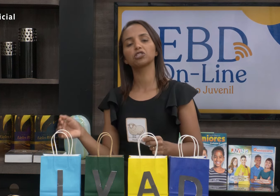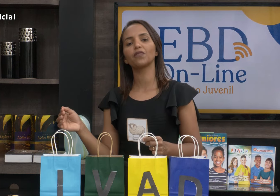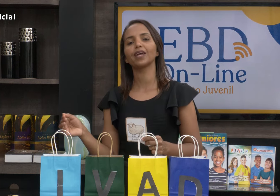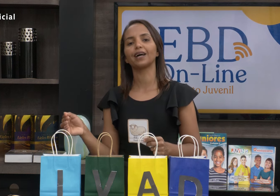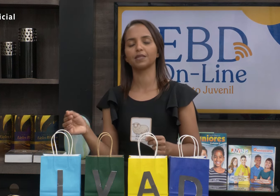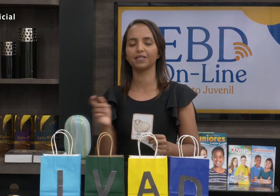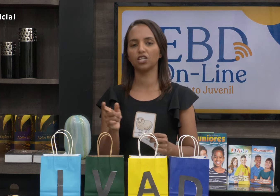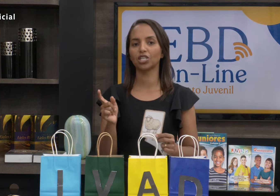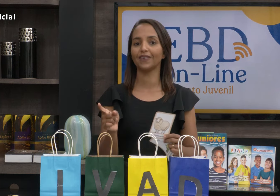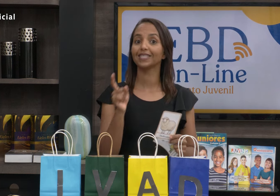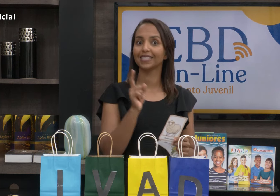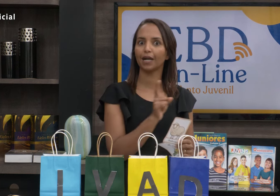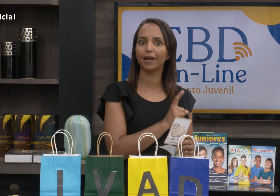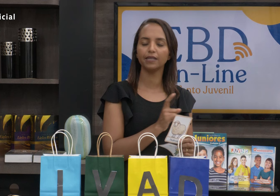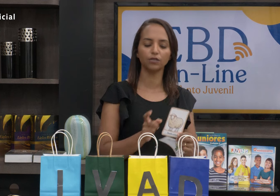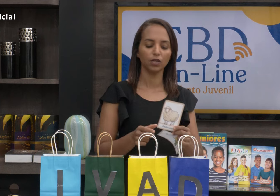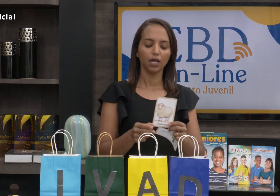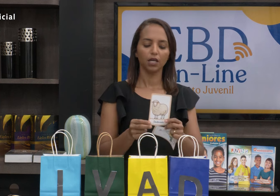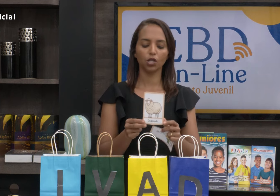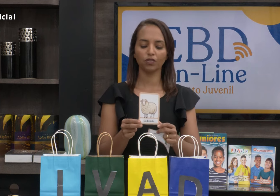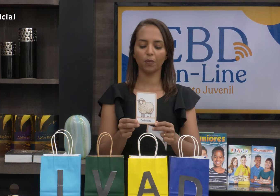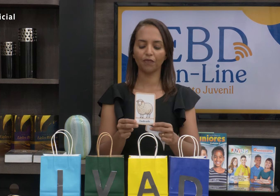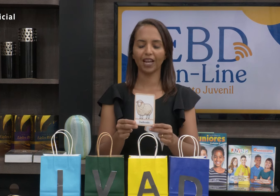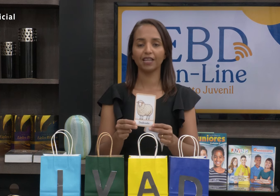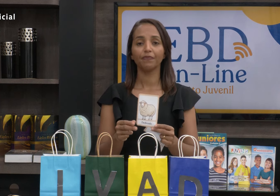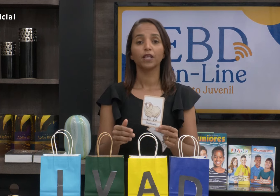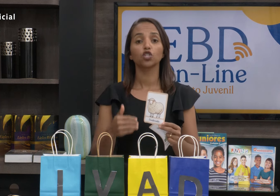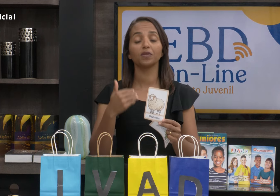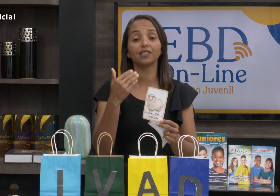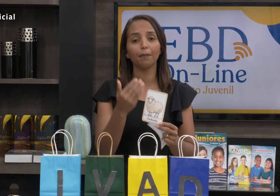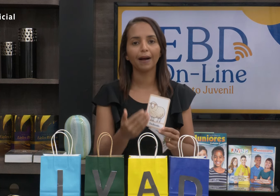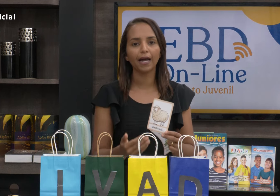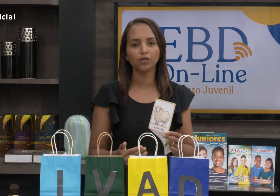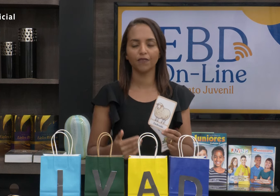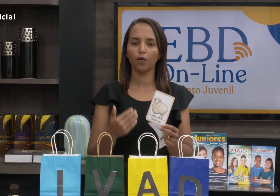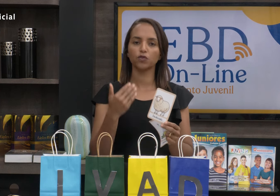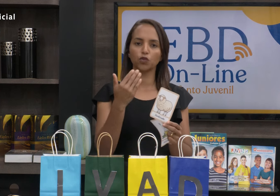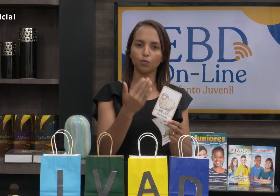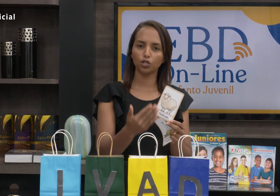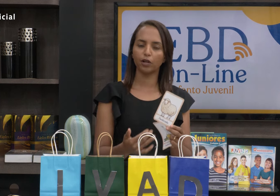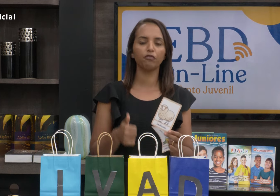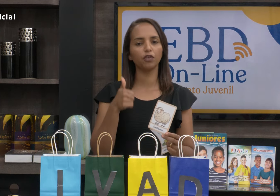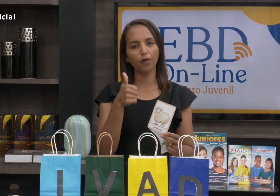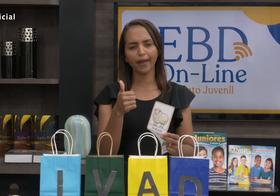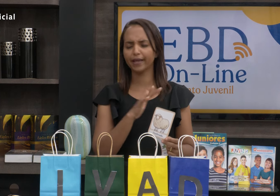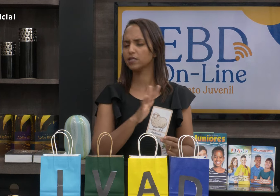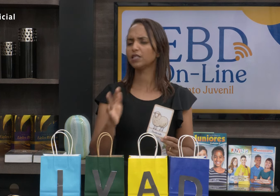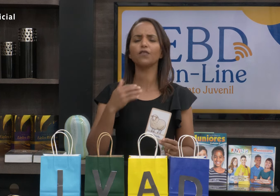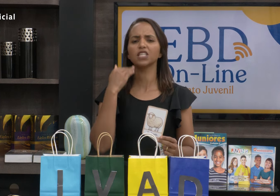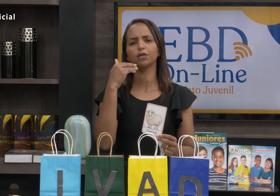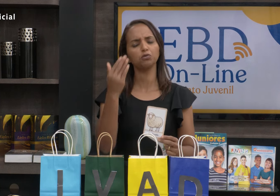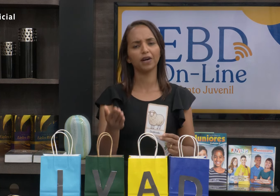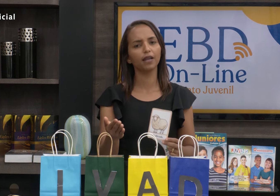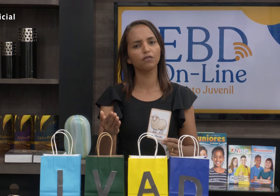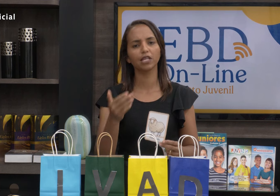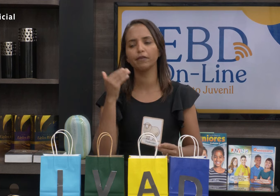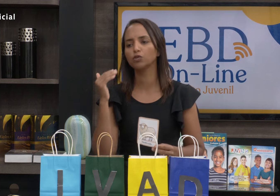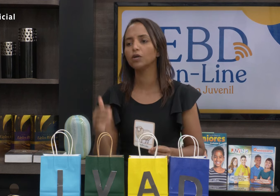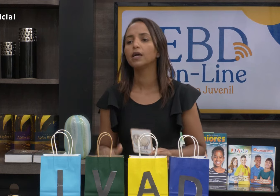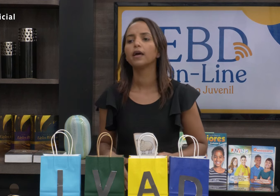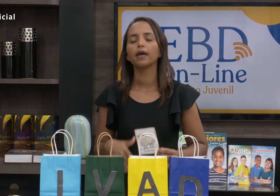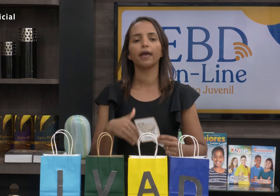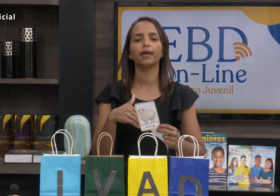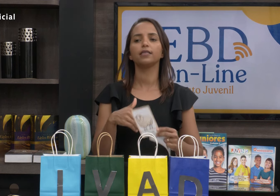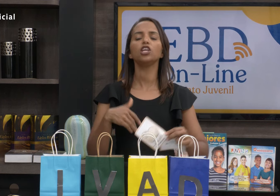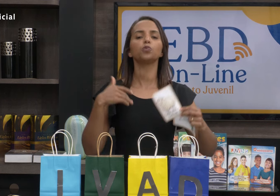Os outros irmãos estavam em casa, mas ele estava trabalhando. Então, você pode falar sobre esse trabalho, se tiver condições de mostrar um vídeo, ok, se não, você mesmo fala, você